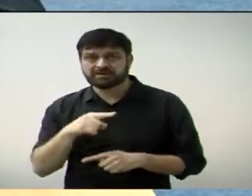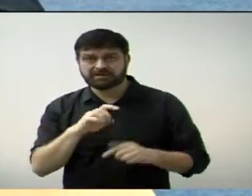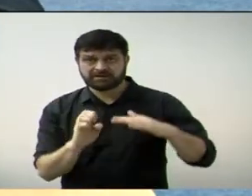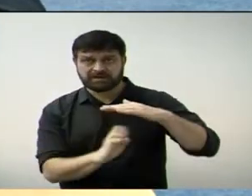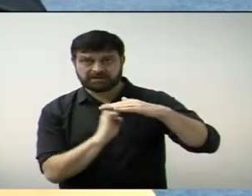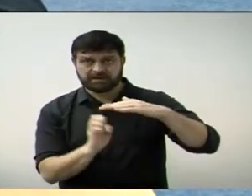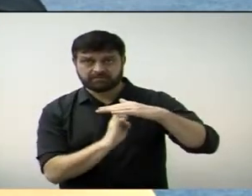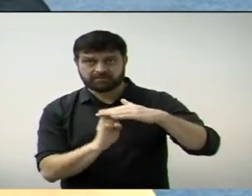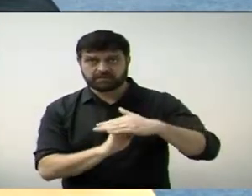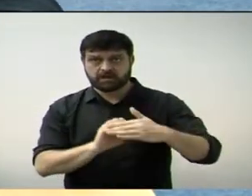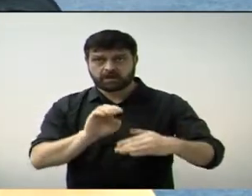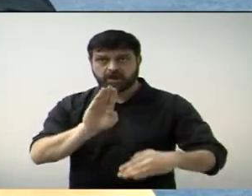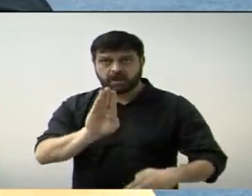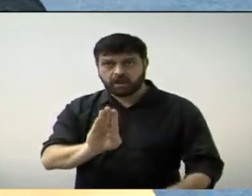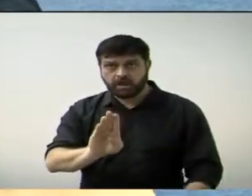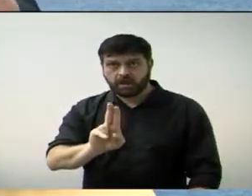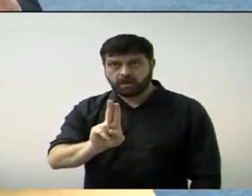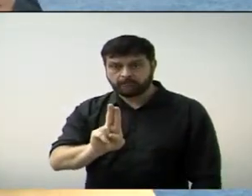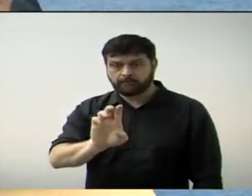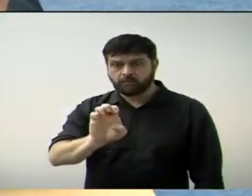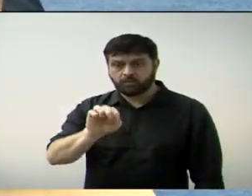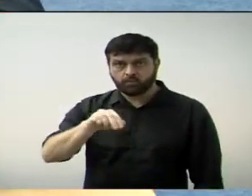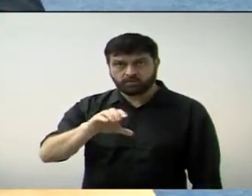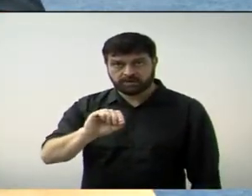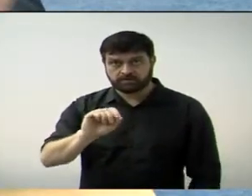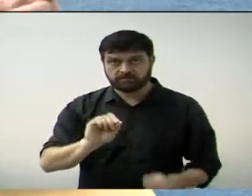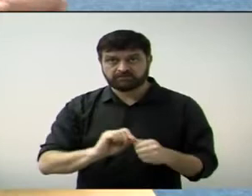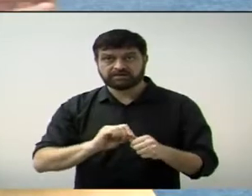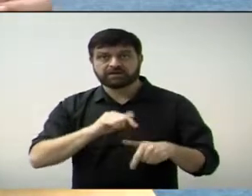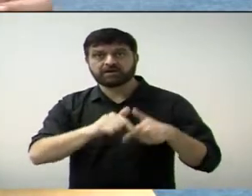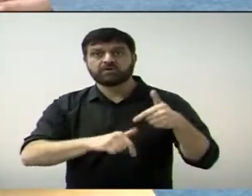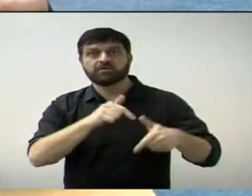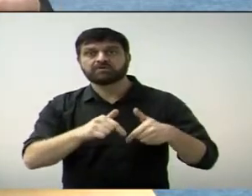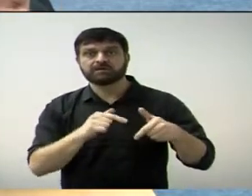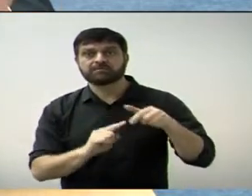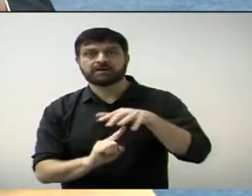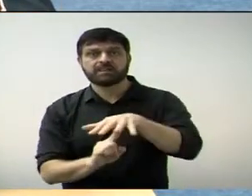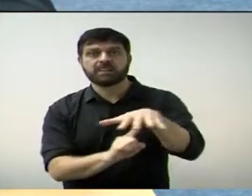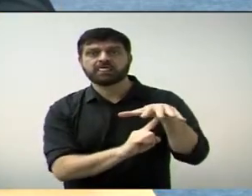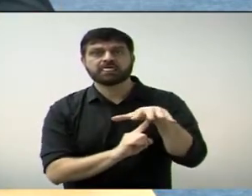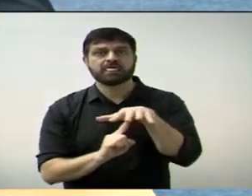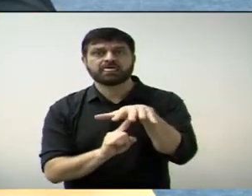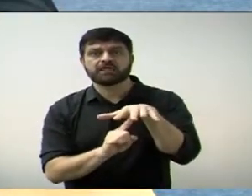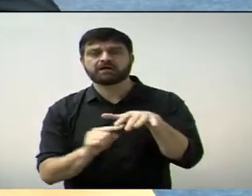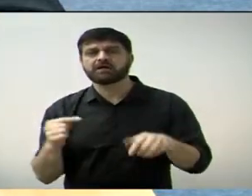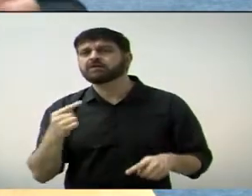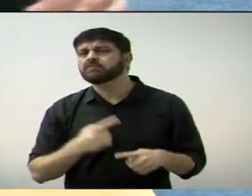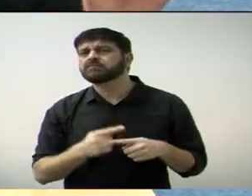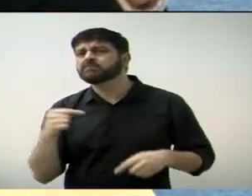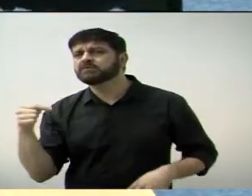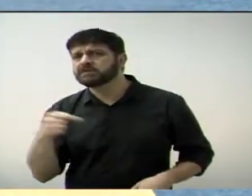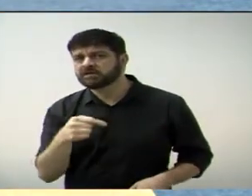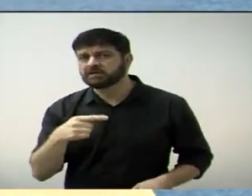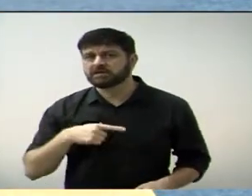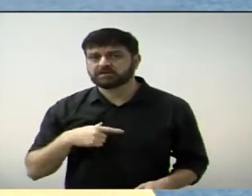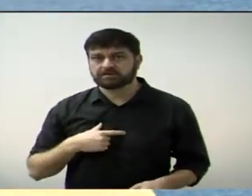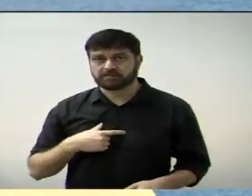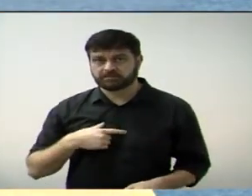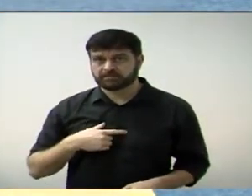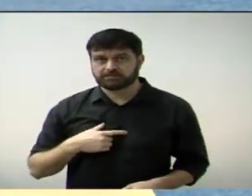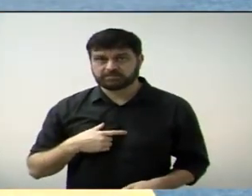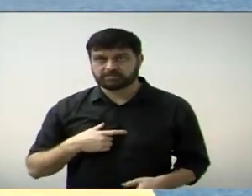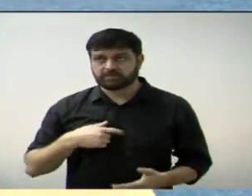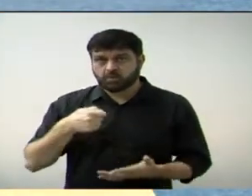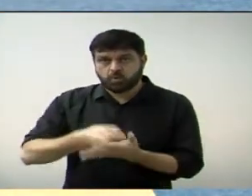empresa Bueno fizesse um trabalho voluntário lá no Bosquinho? Será que foi porque eles não cobraram